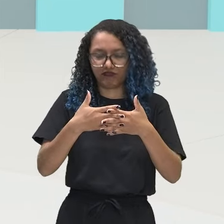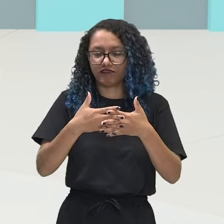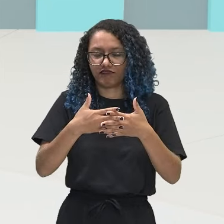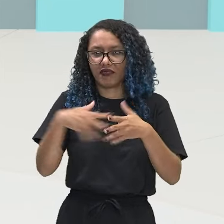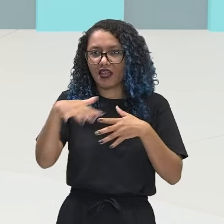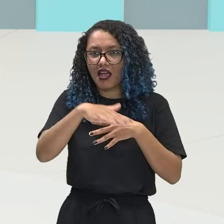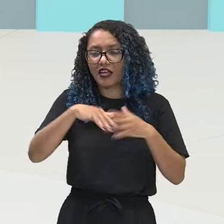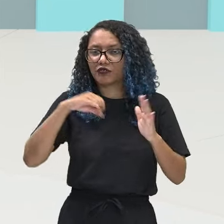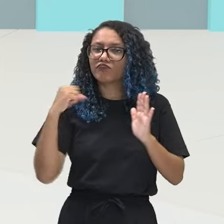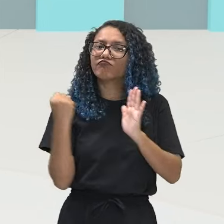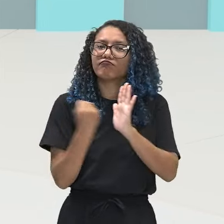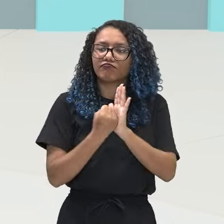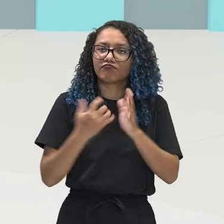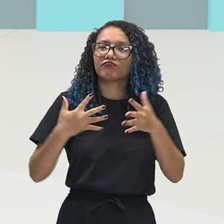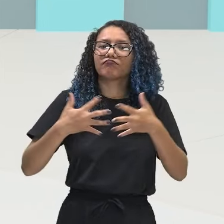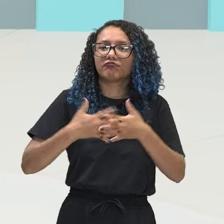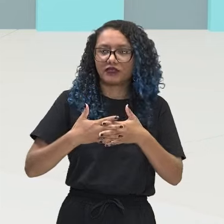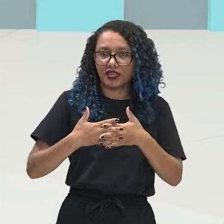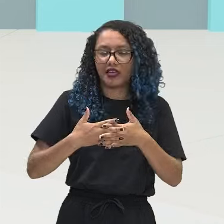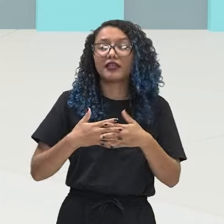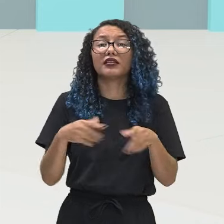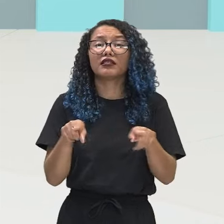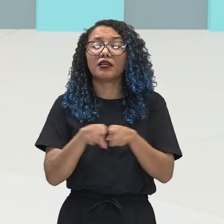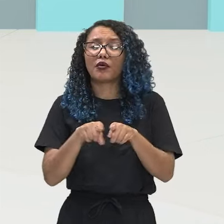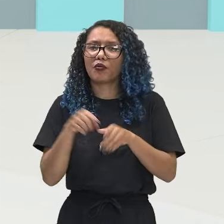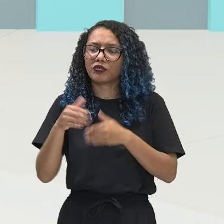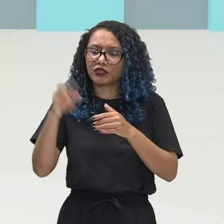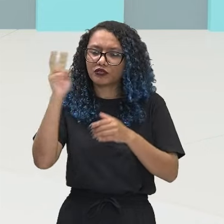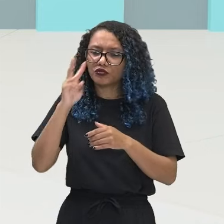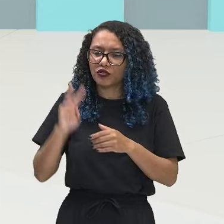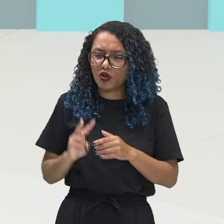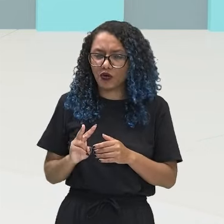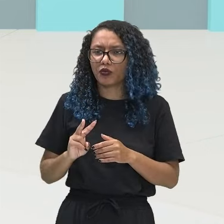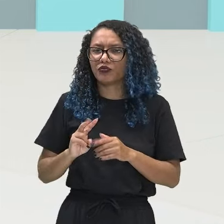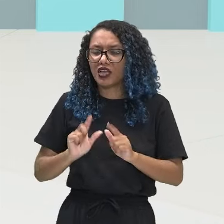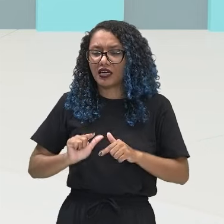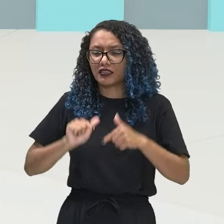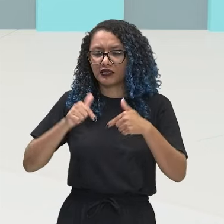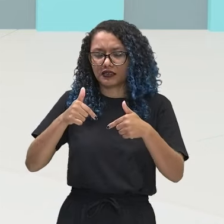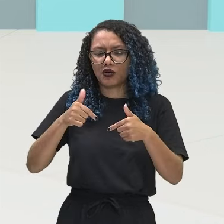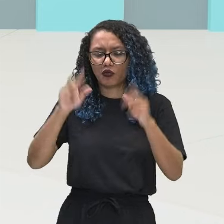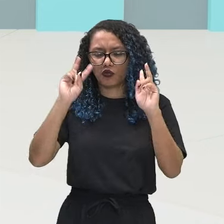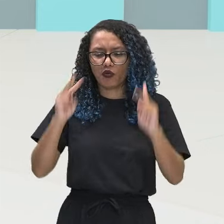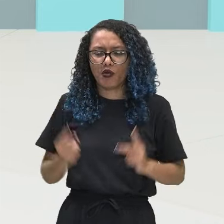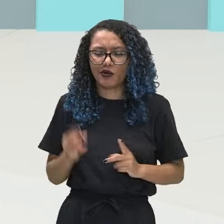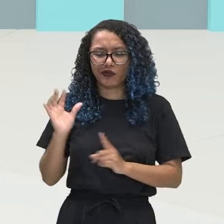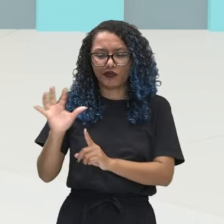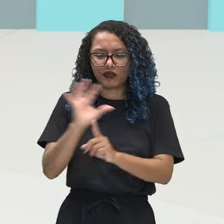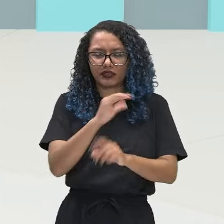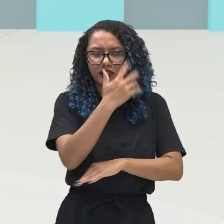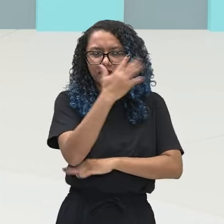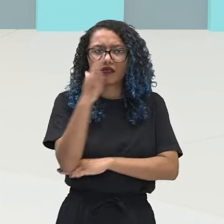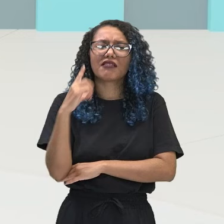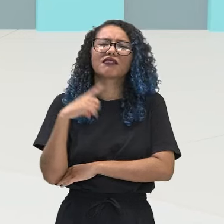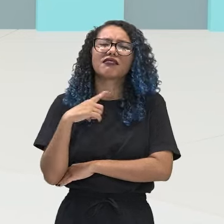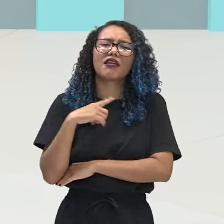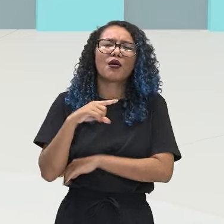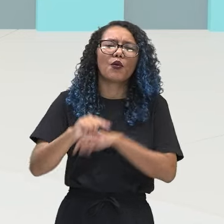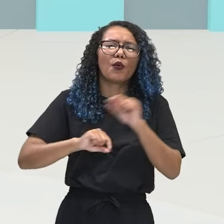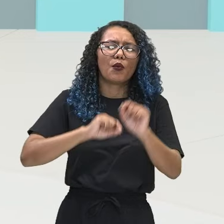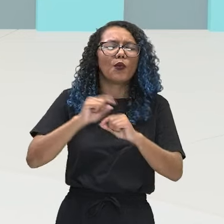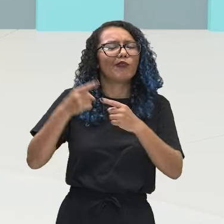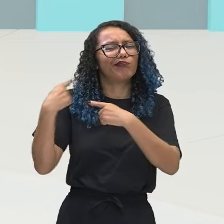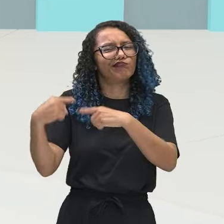ação do homem sobre a natureza foi pontuado por conflitos e o contexto atual